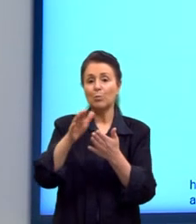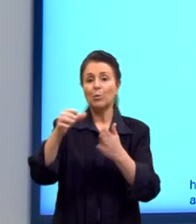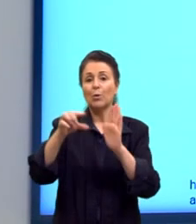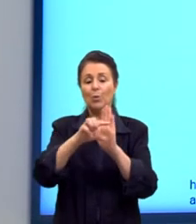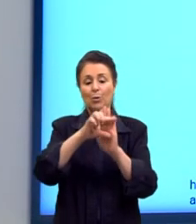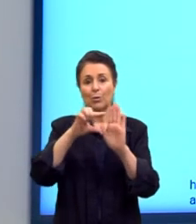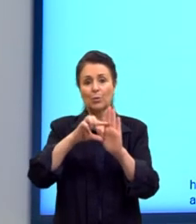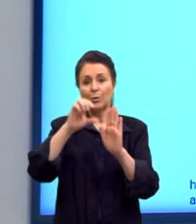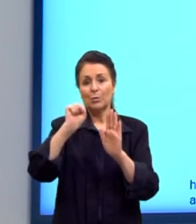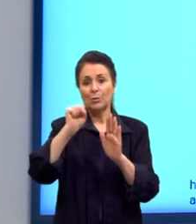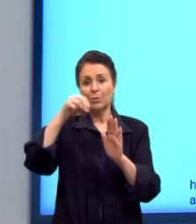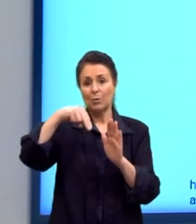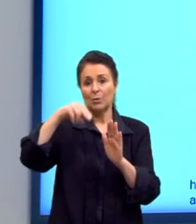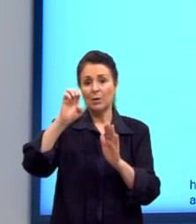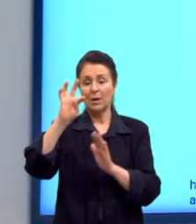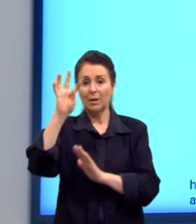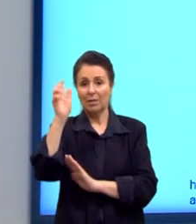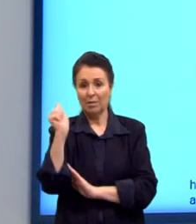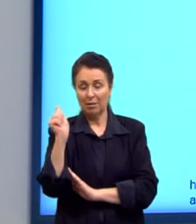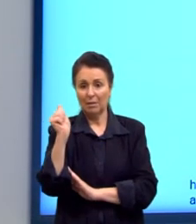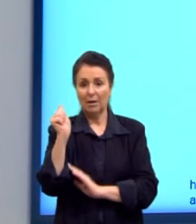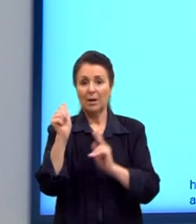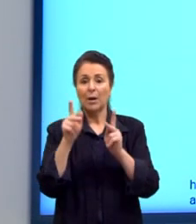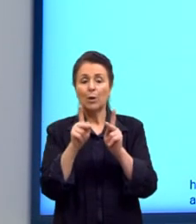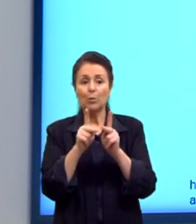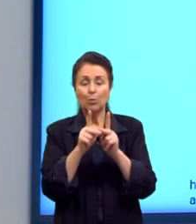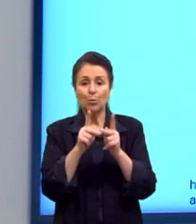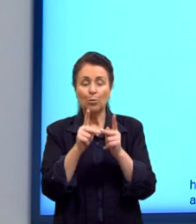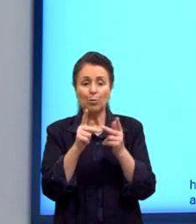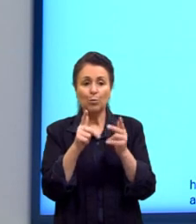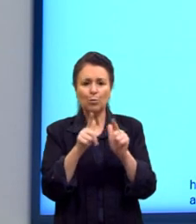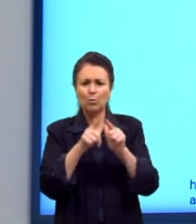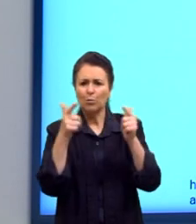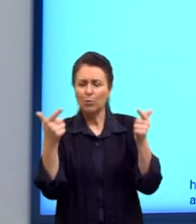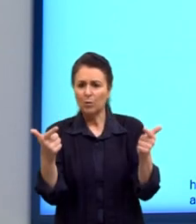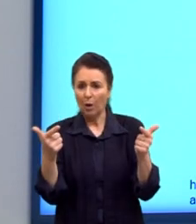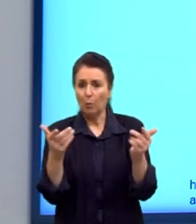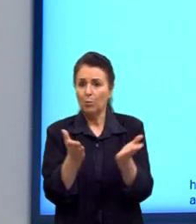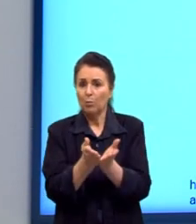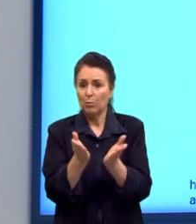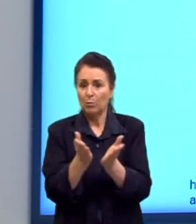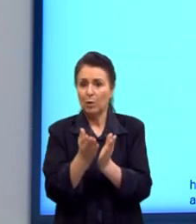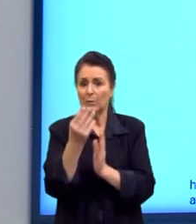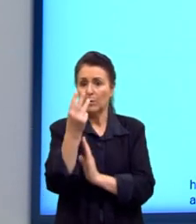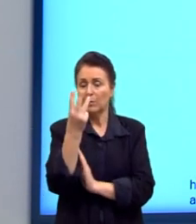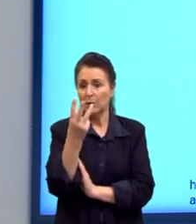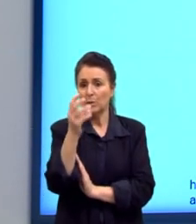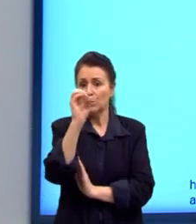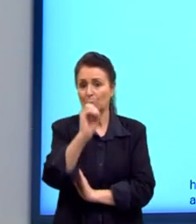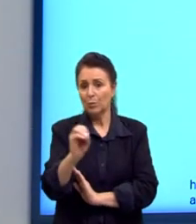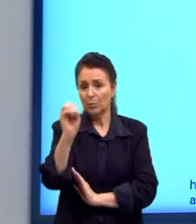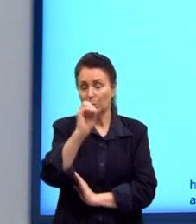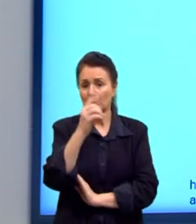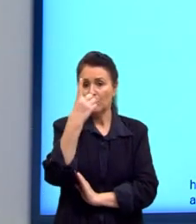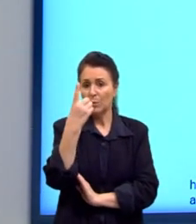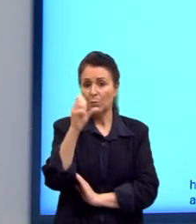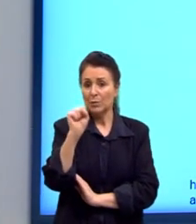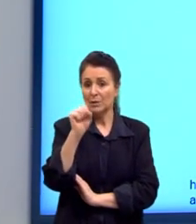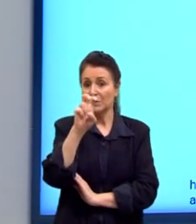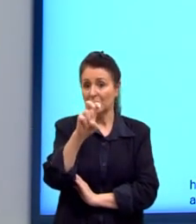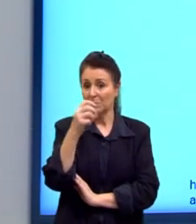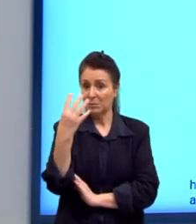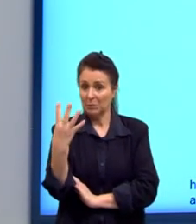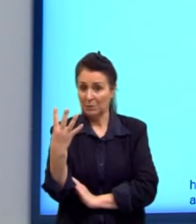PJA, num periódico dos pobres, em 3 de outubro de 1854. Ou seja, super cedo.